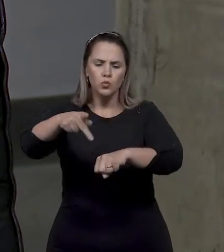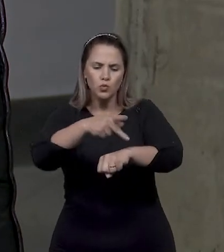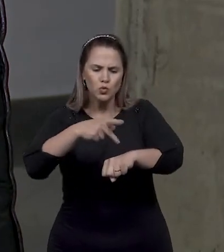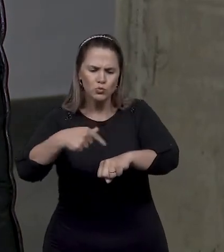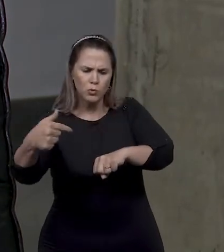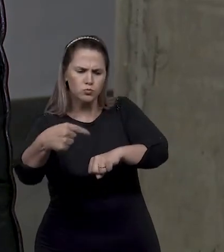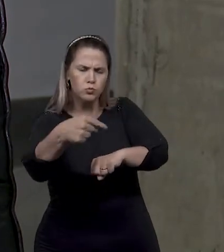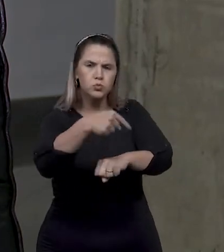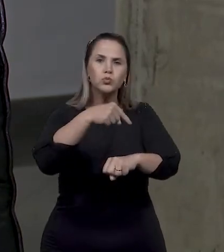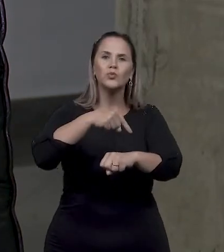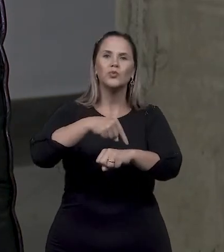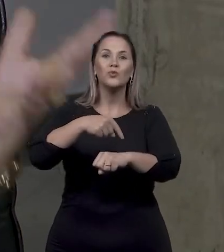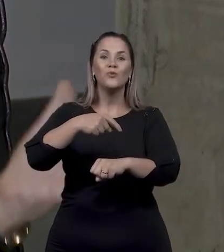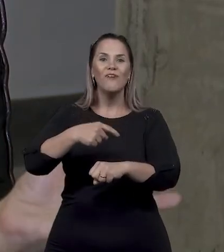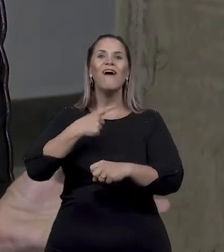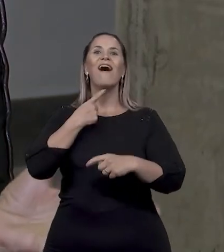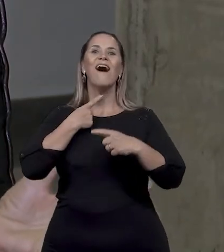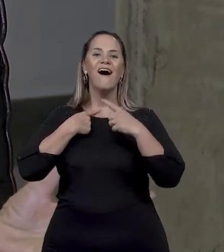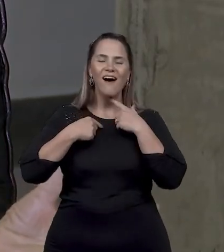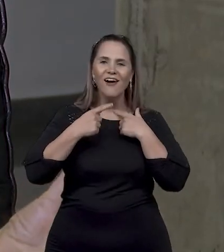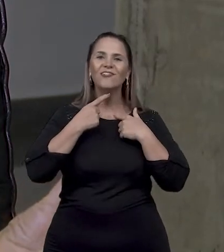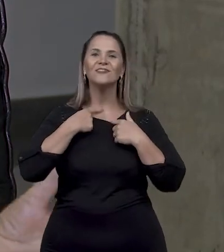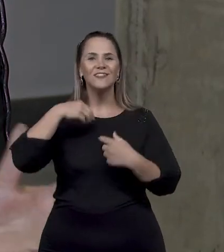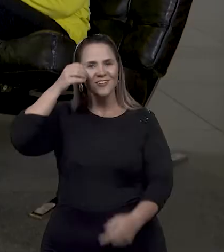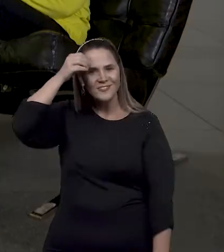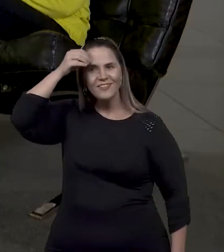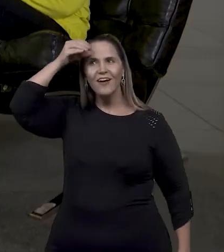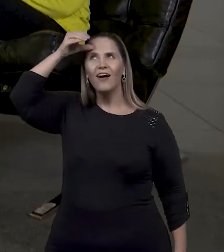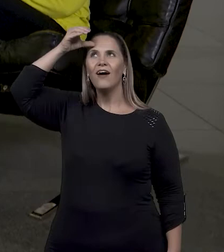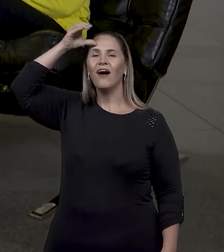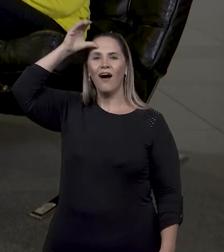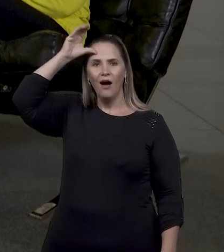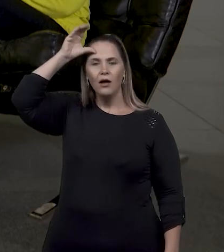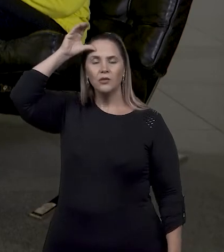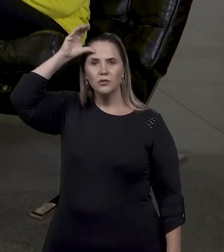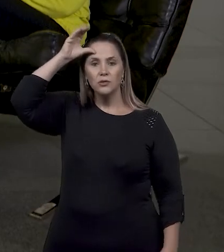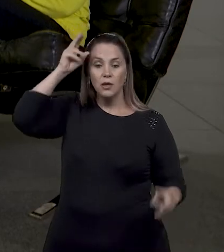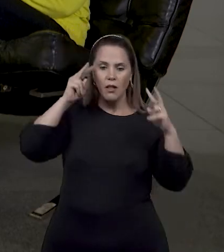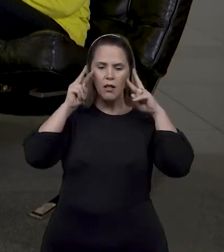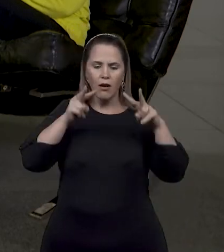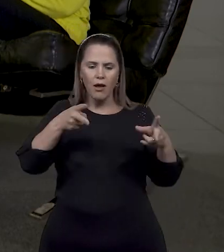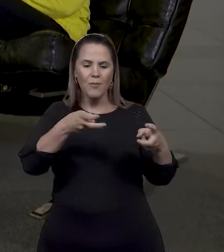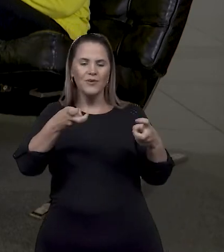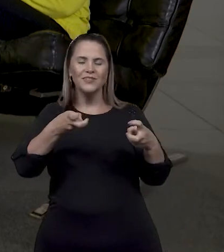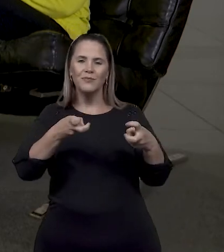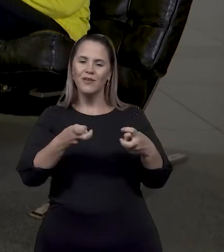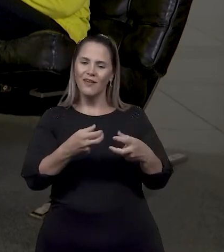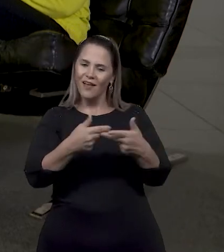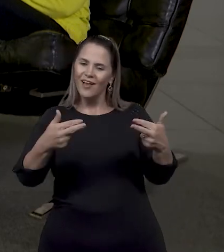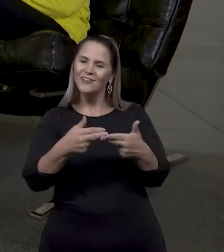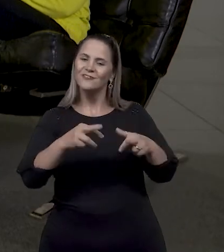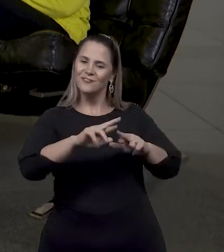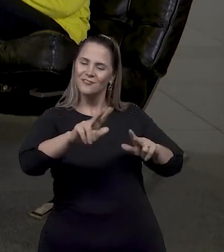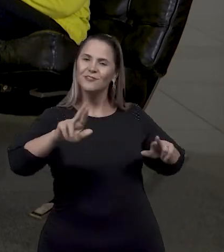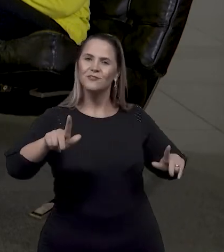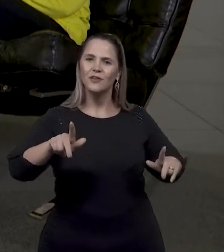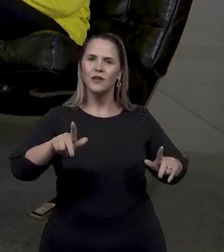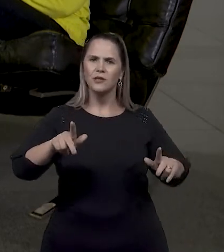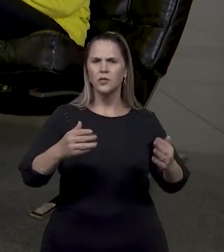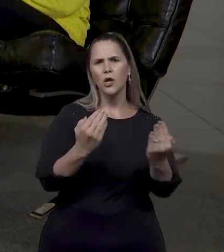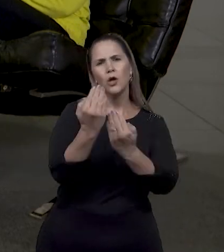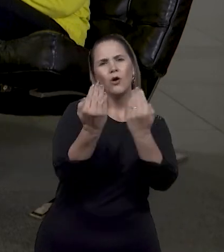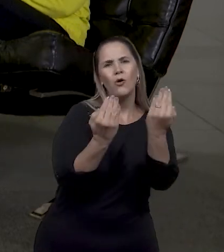com sede de conhecimentos diferentes e enxergar o diferente como uma pessoa normal.